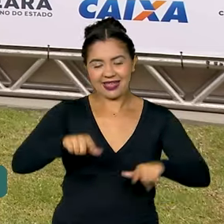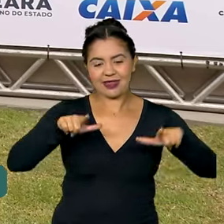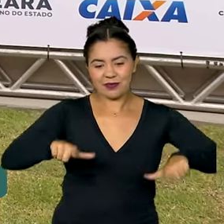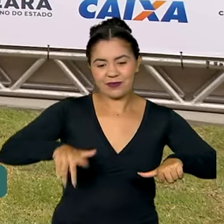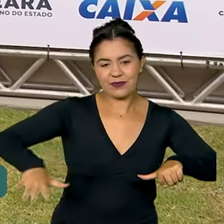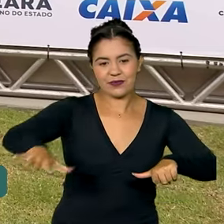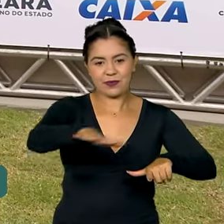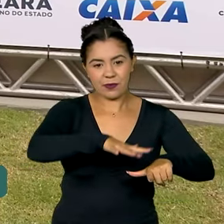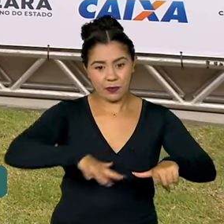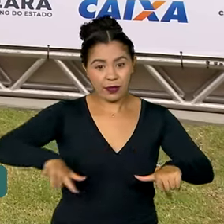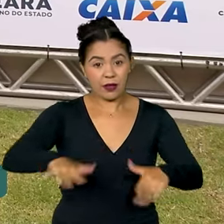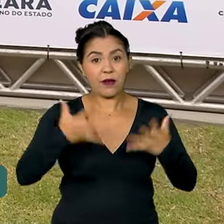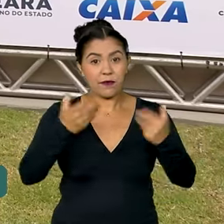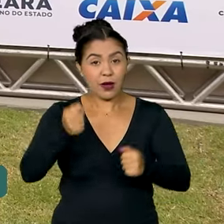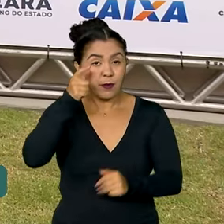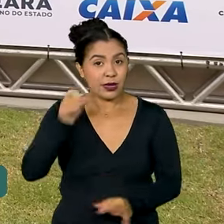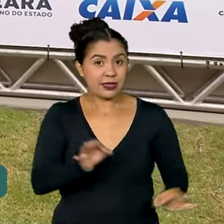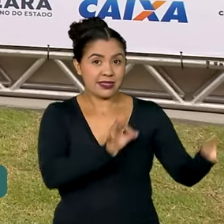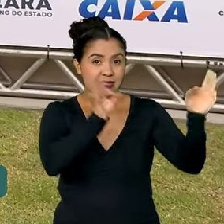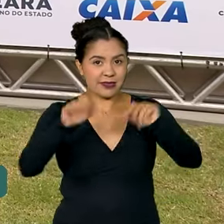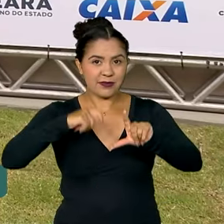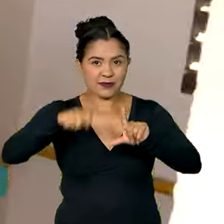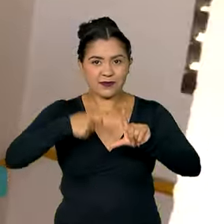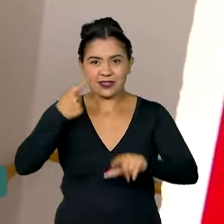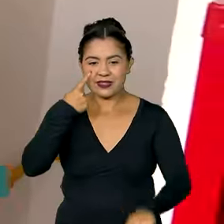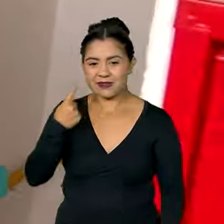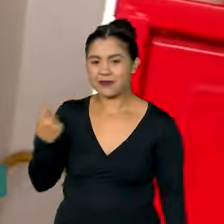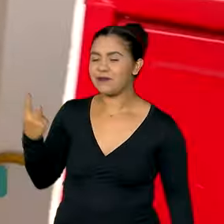Casa Minha Vida. Vamos ver na reportagem.